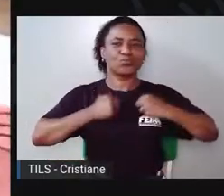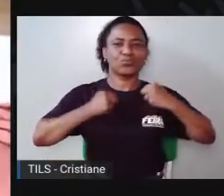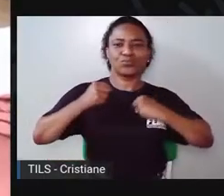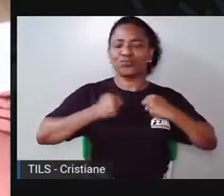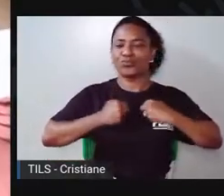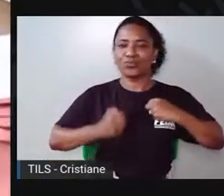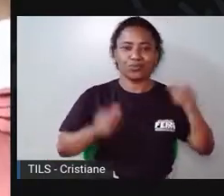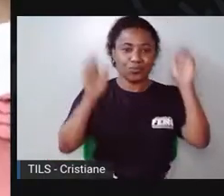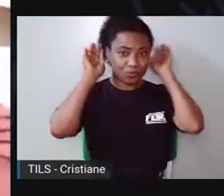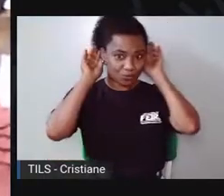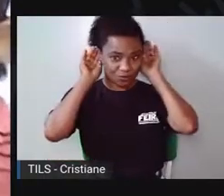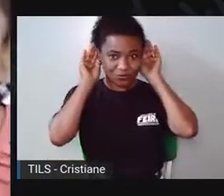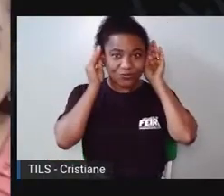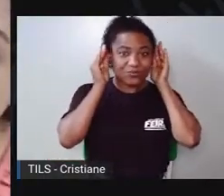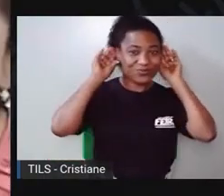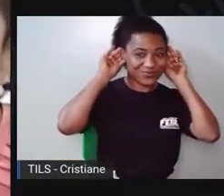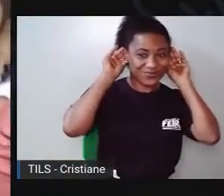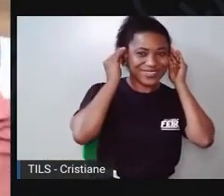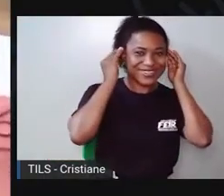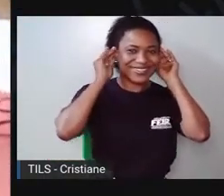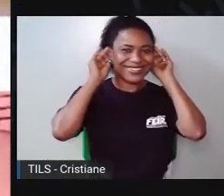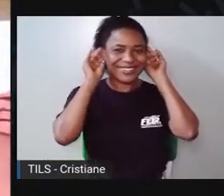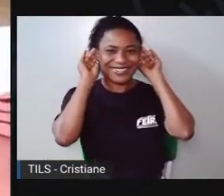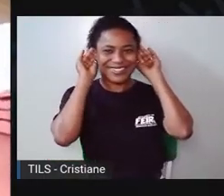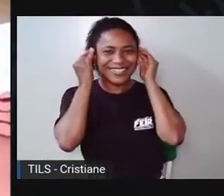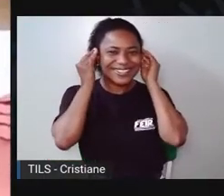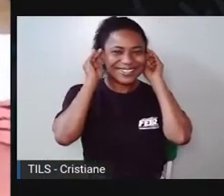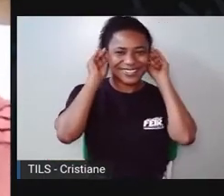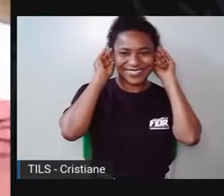saboreando um picolé